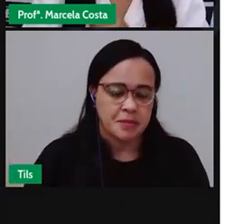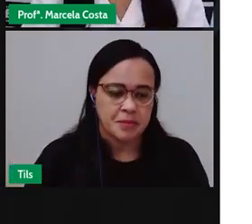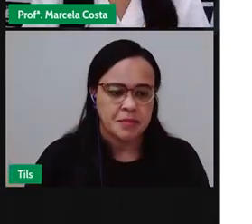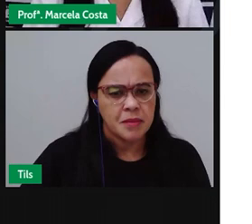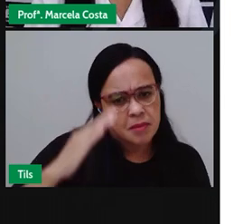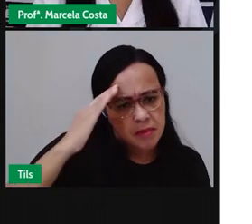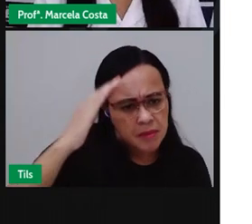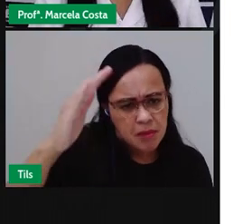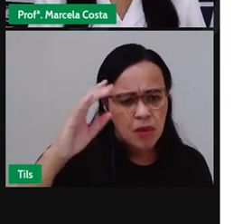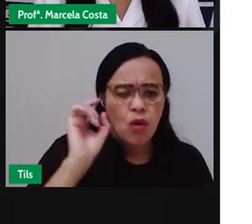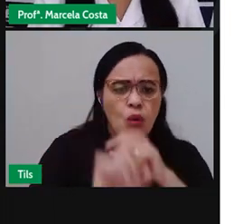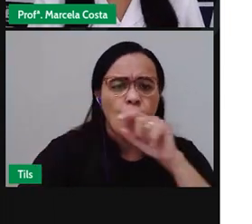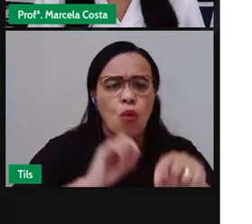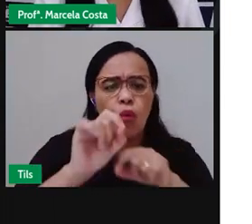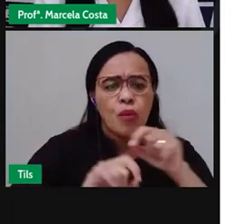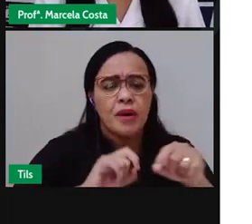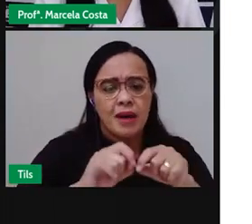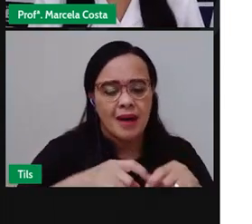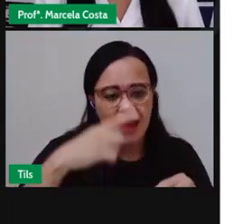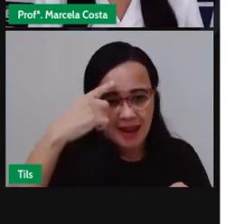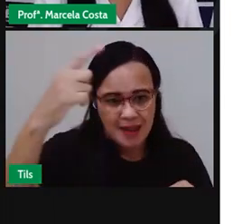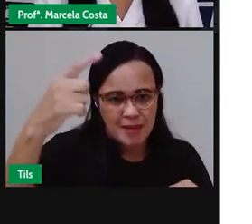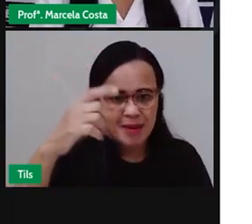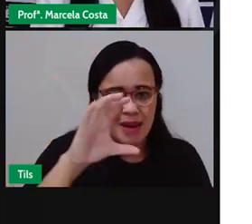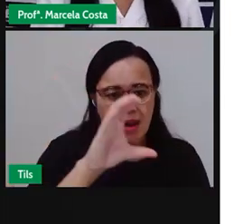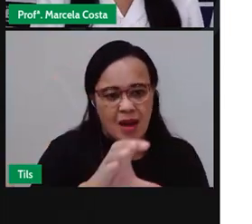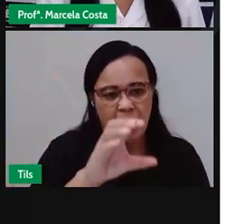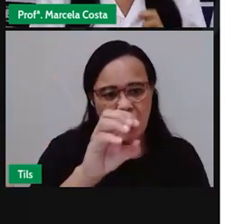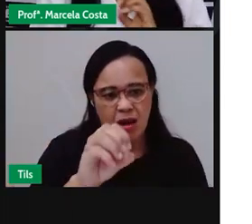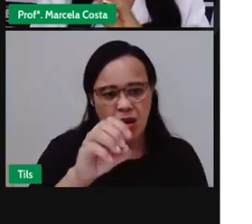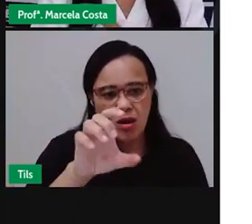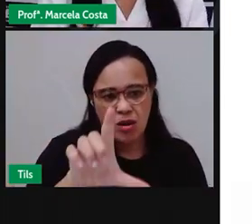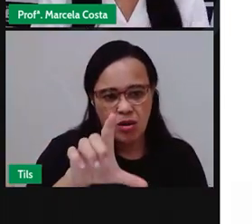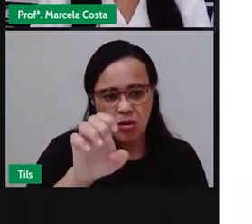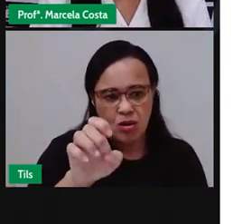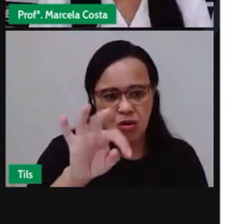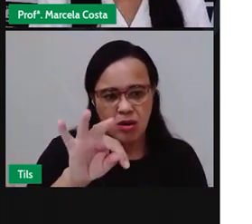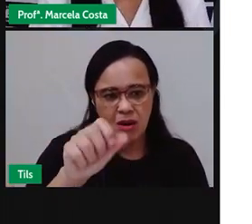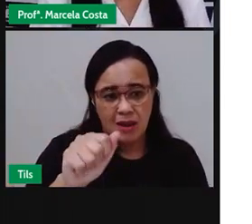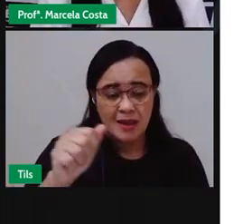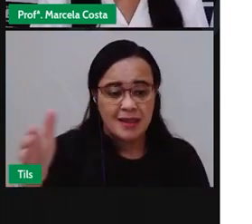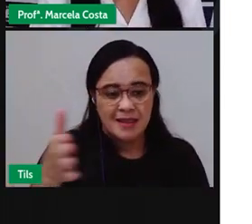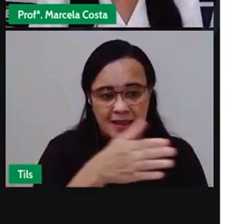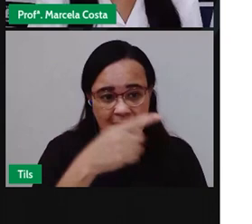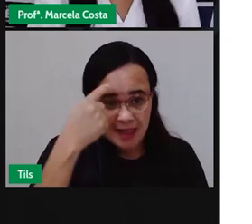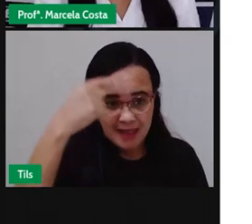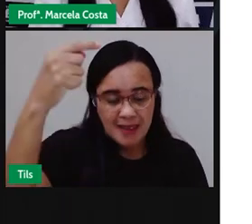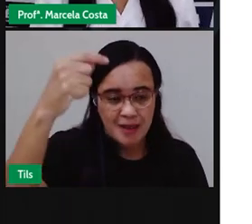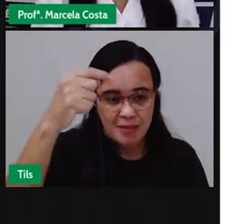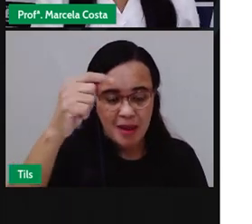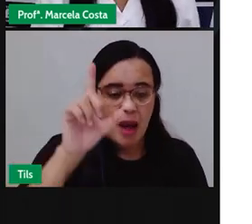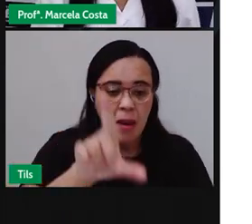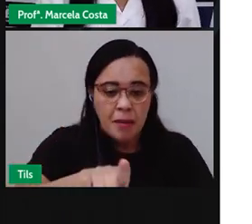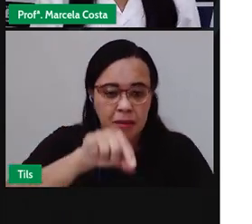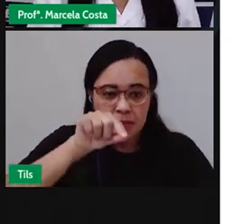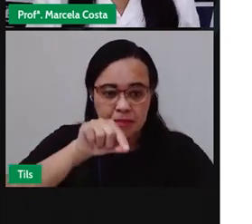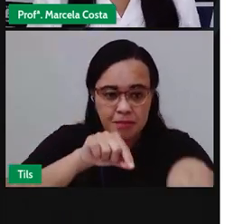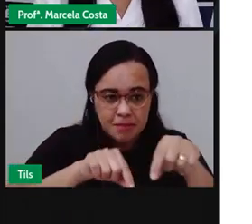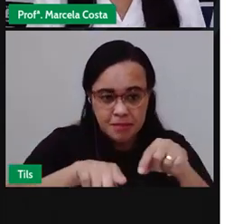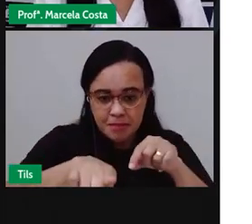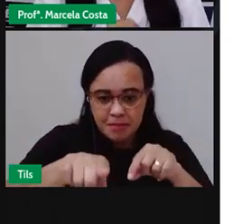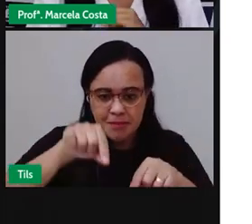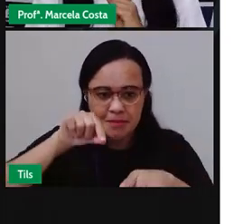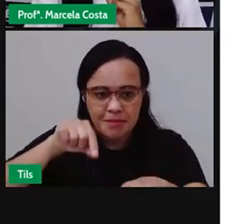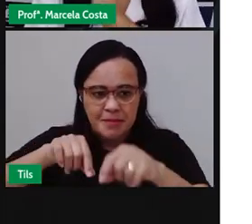Principalmente por meio da coleta seletiva. Olha aquele lixo que está ali em casa, como a gente pode separar?